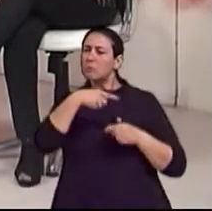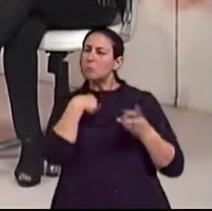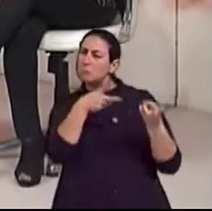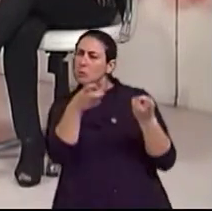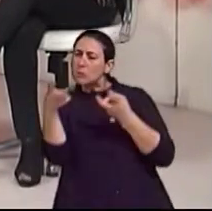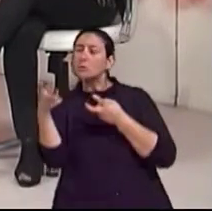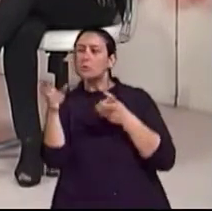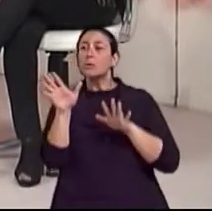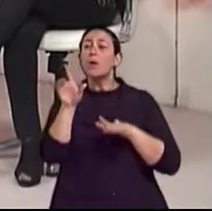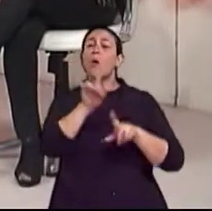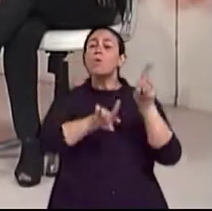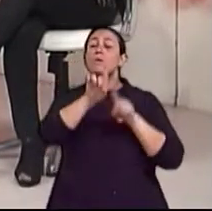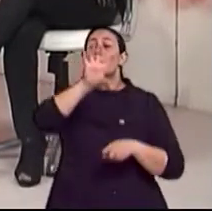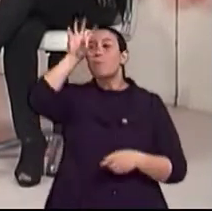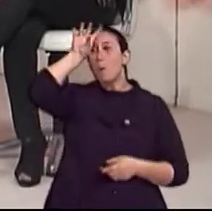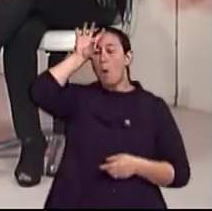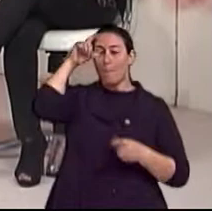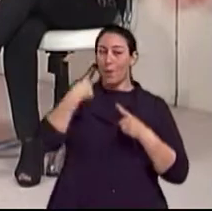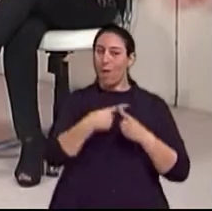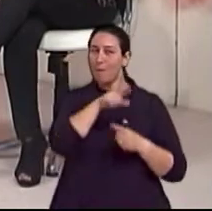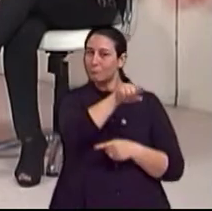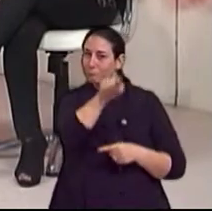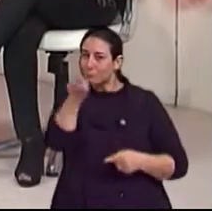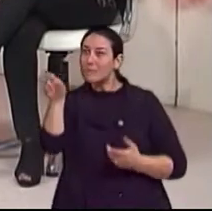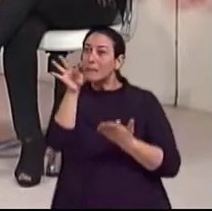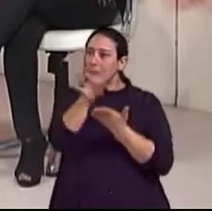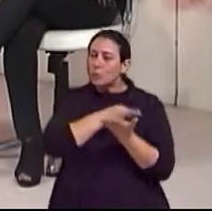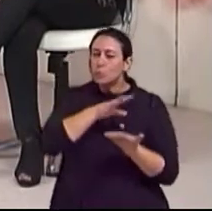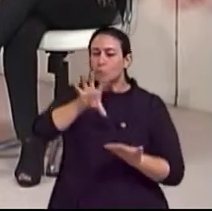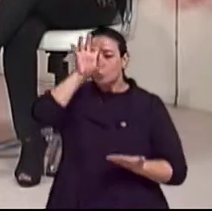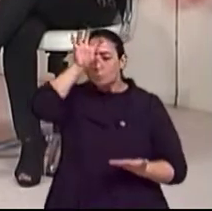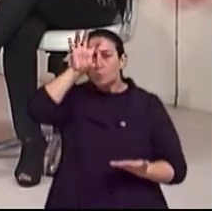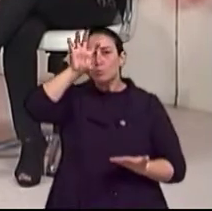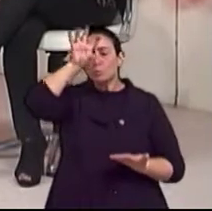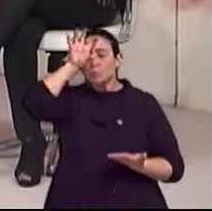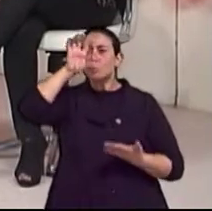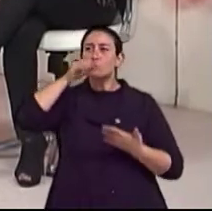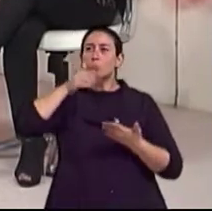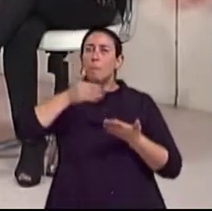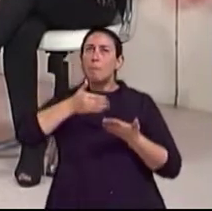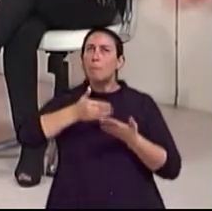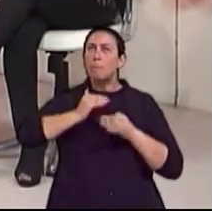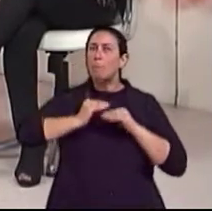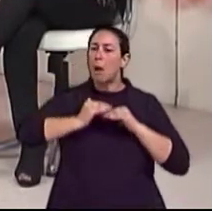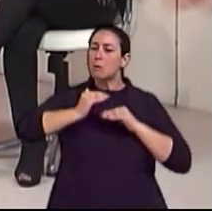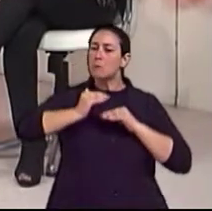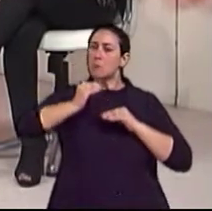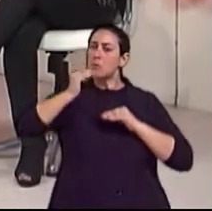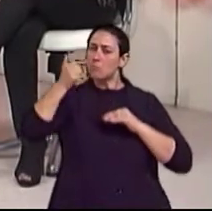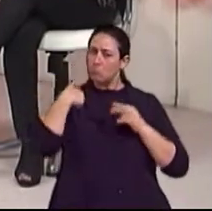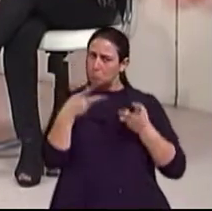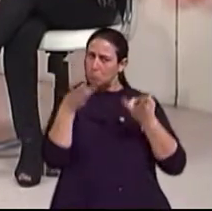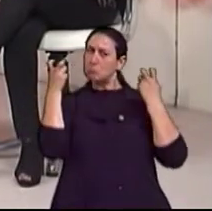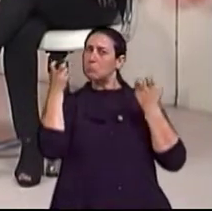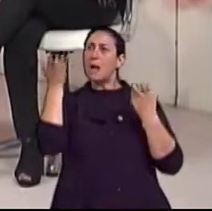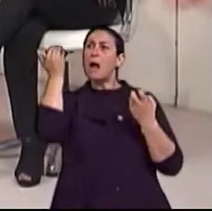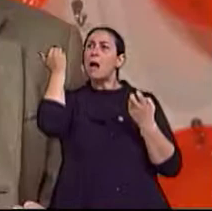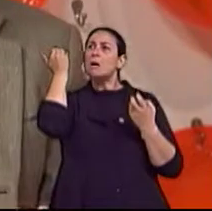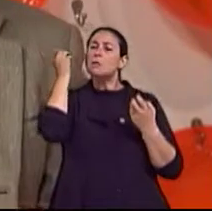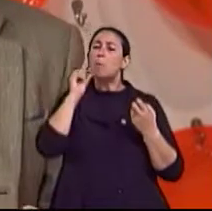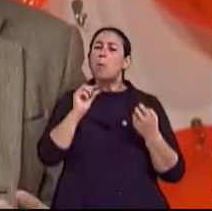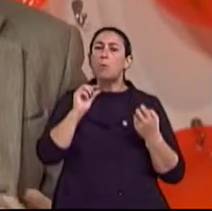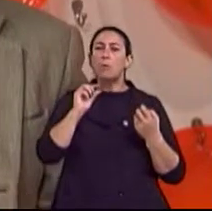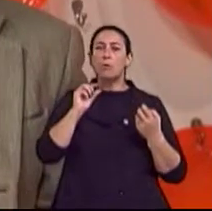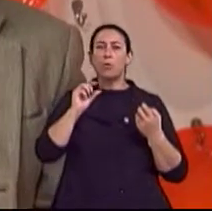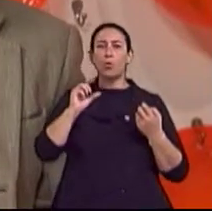inclusive da memória, elas decoram cada vez mais um volume maior de texto. Isso é um trabalho intelectual legal? Tudo,